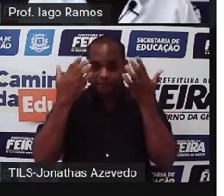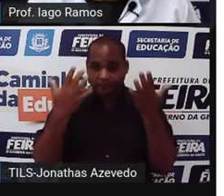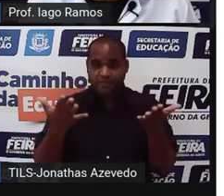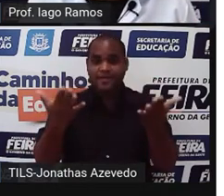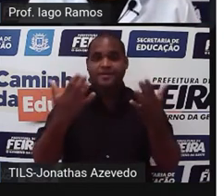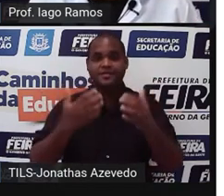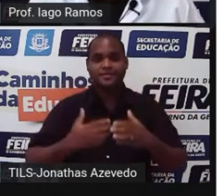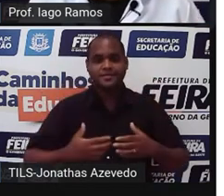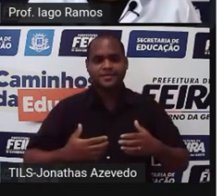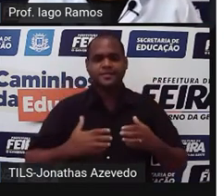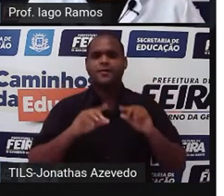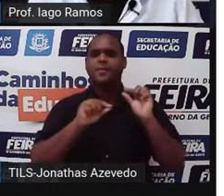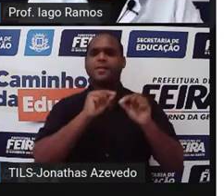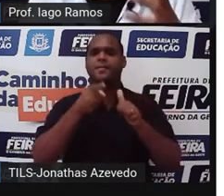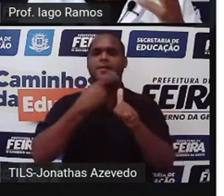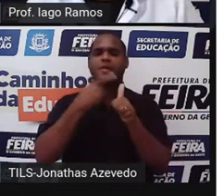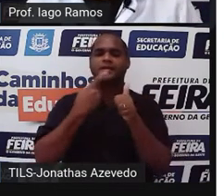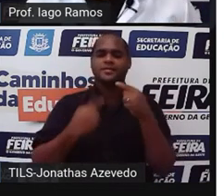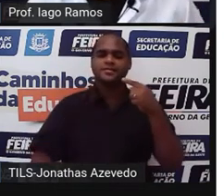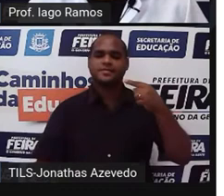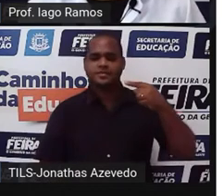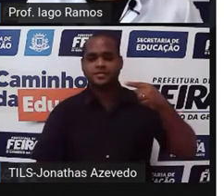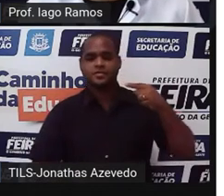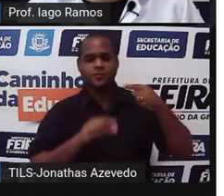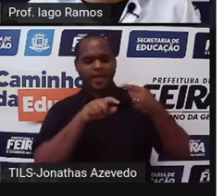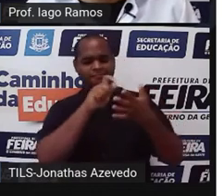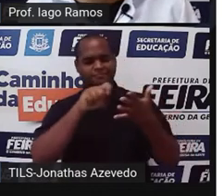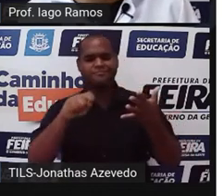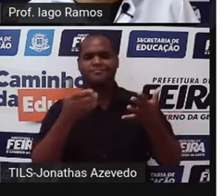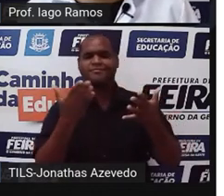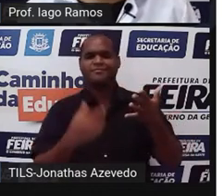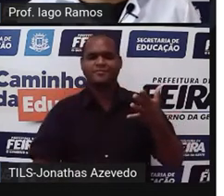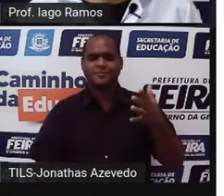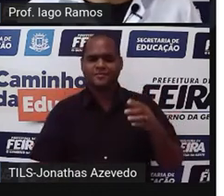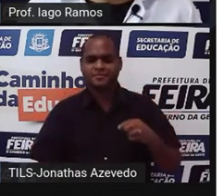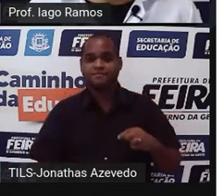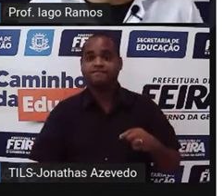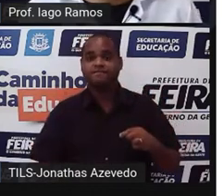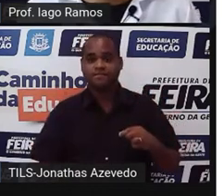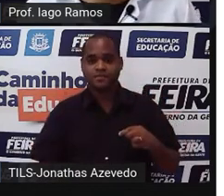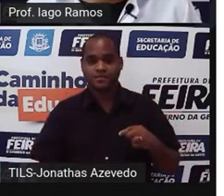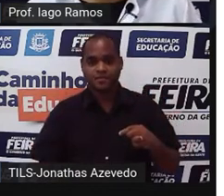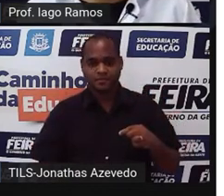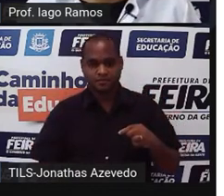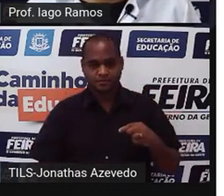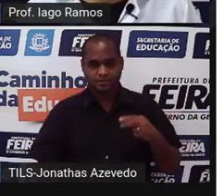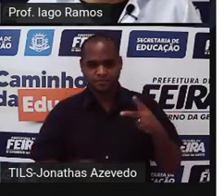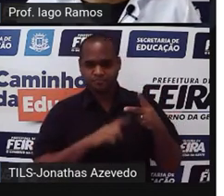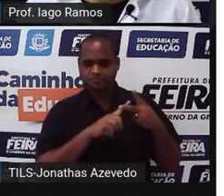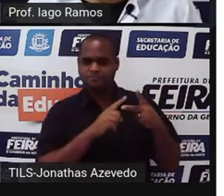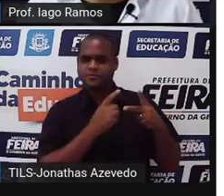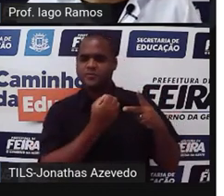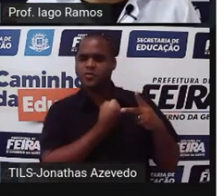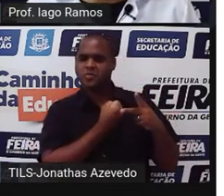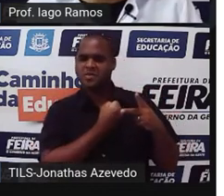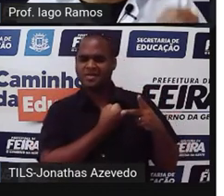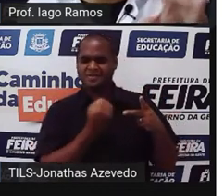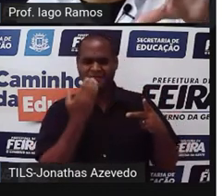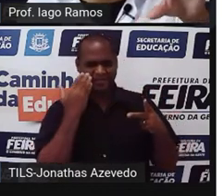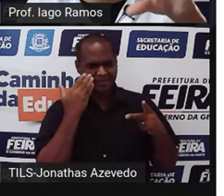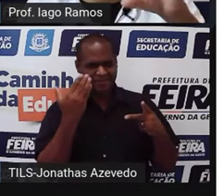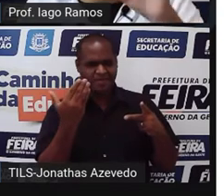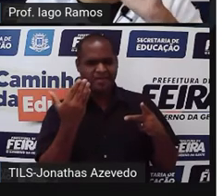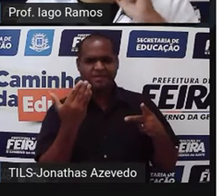tá bom? A primeira é, do que se trata essas anotações? Né? A segunda, o que é que esses